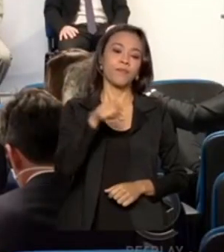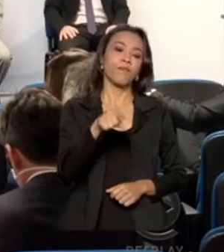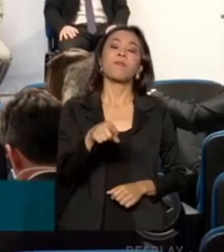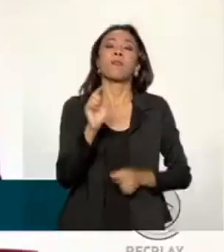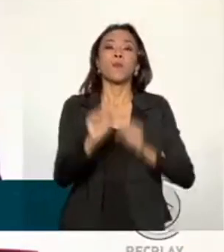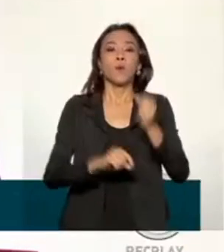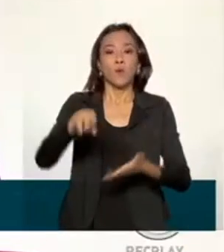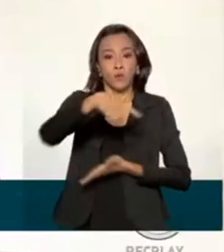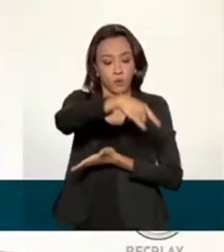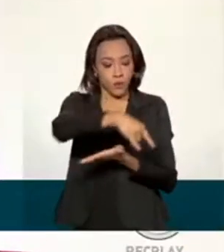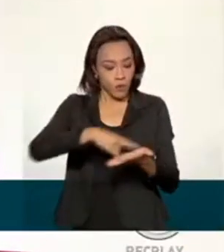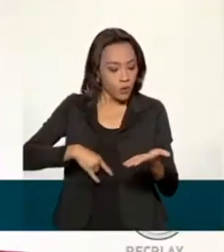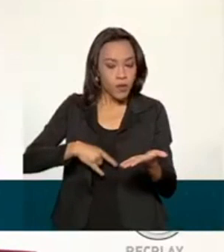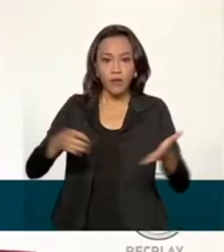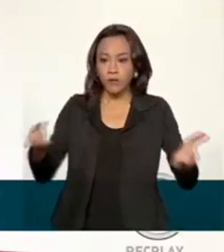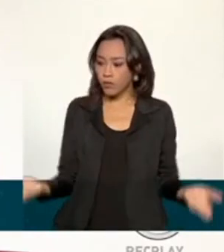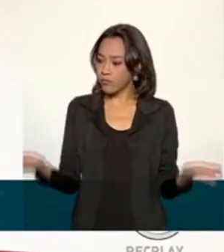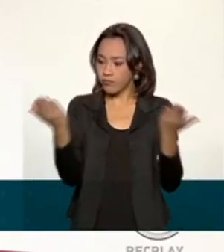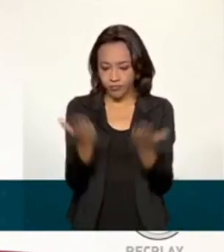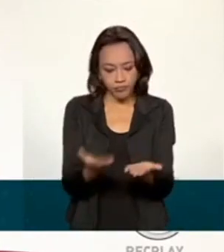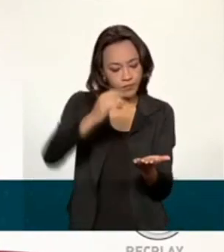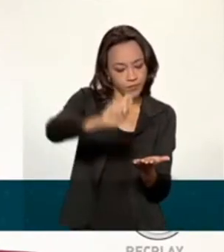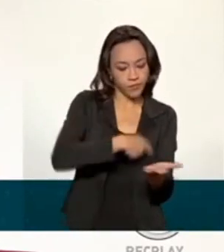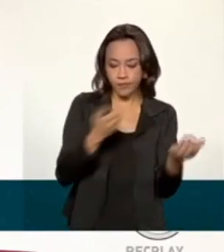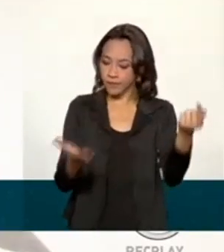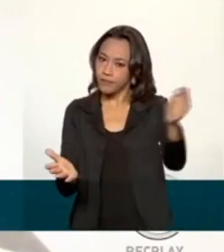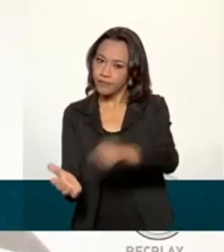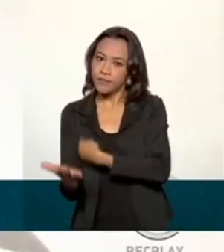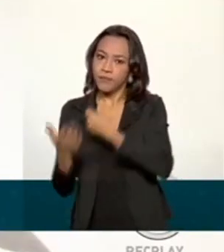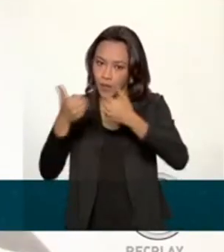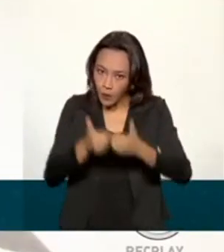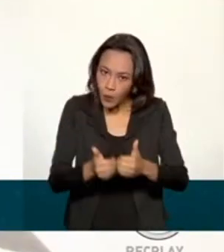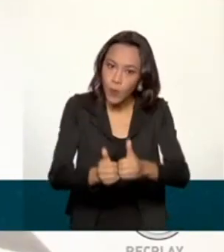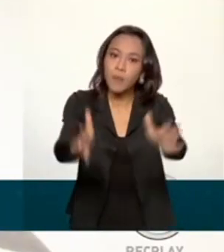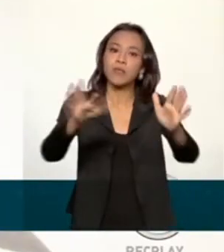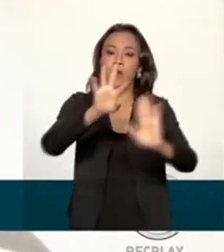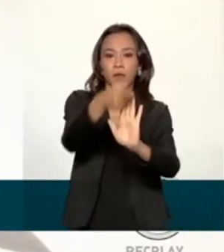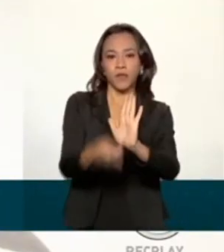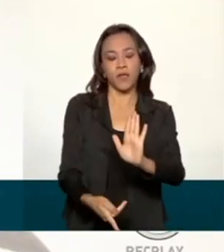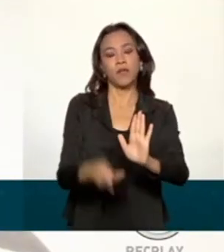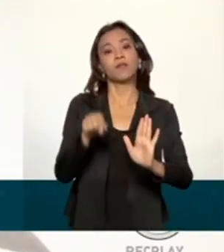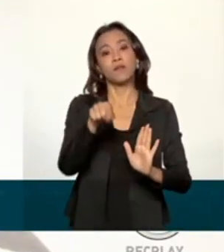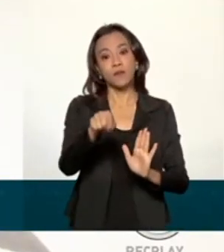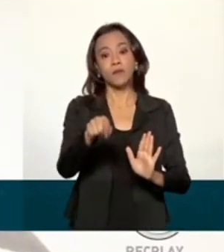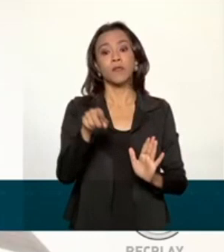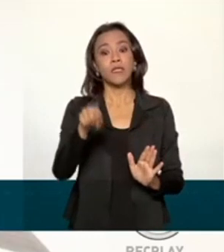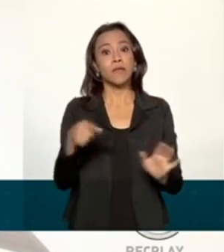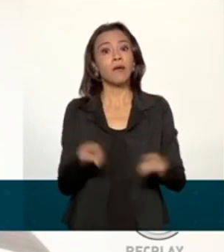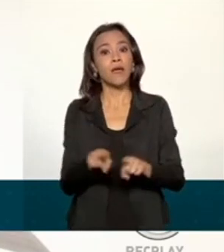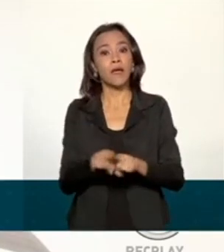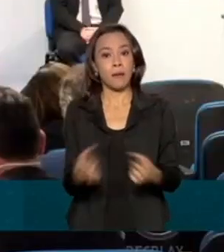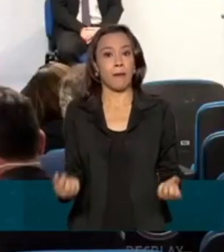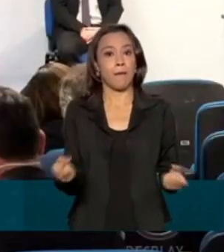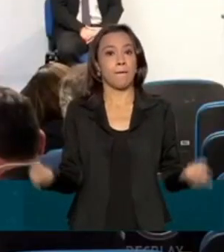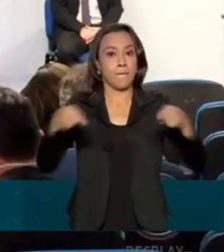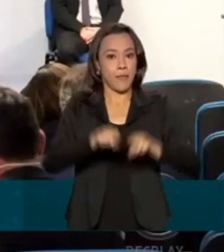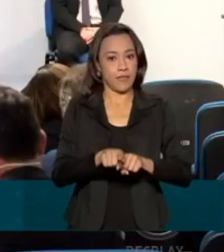Entendimento para o início do projeto foi assinado no fim de agosto e o contrato legal com as bases finais da parceria entre o